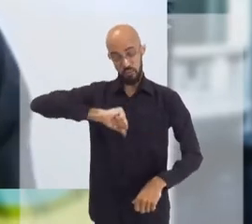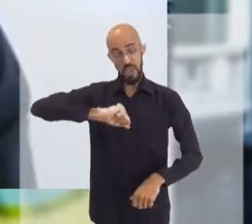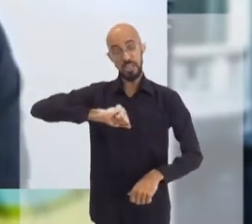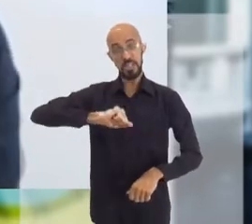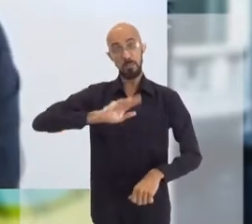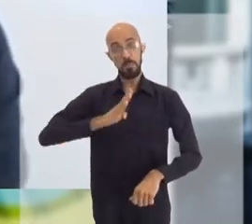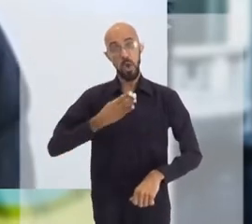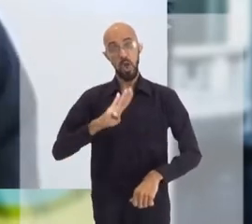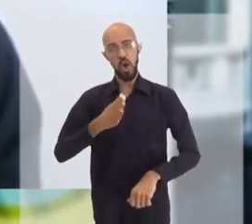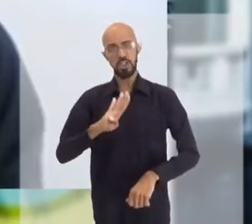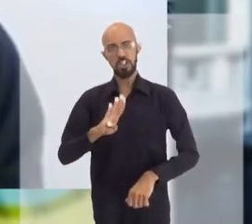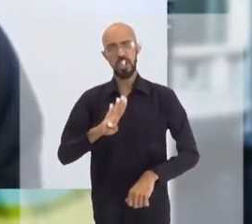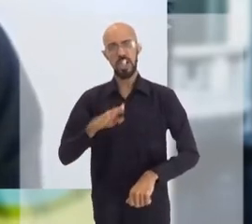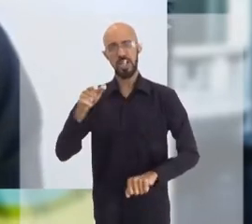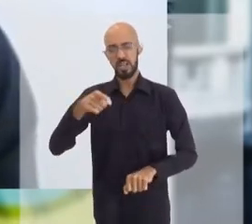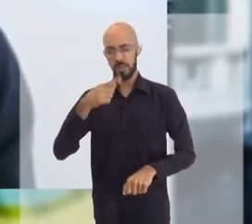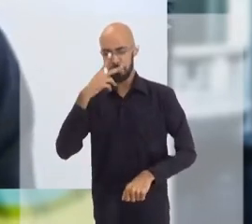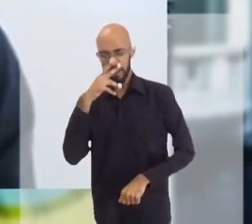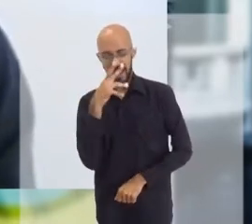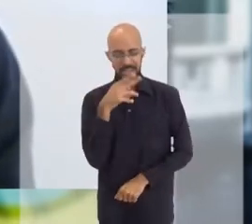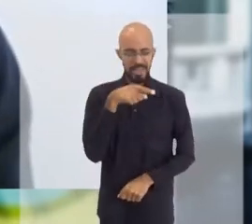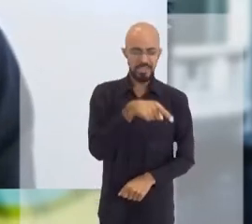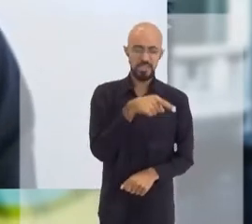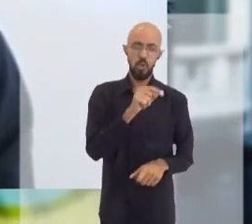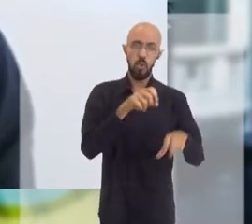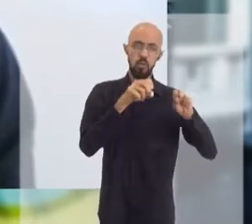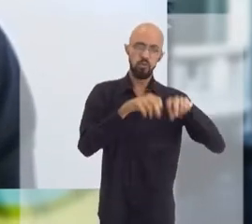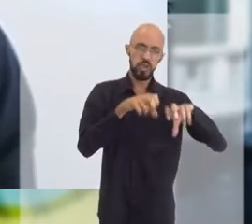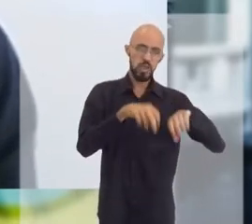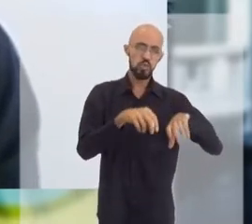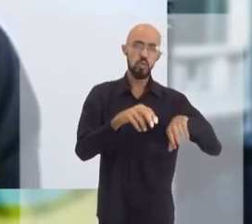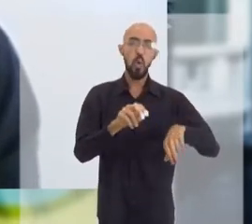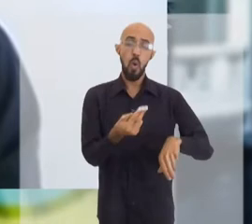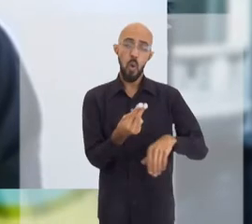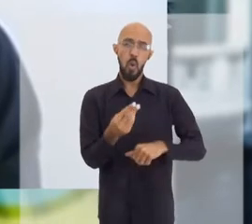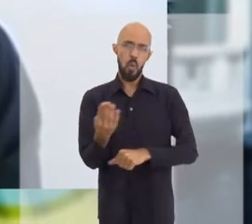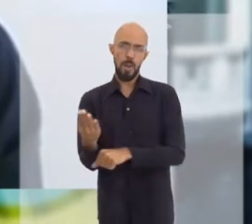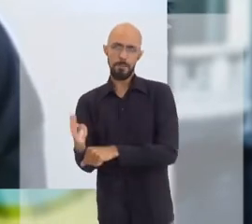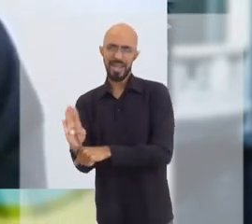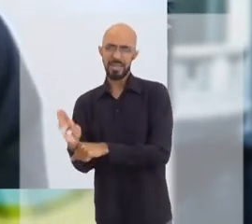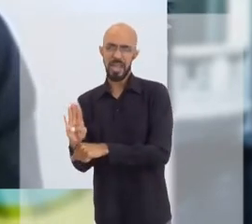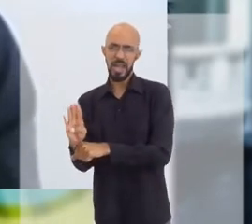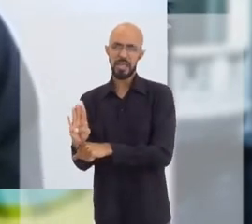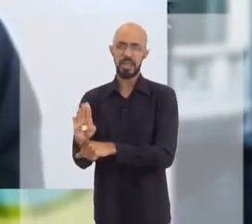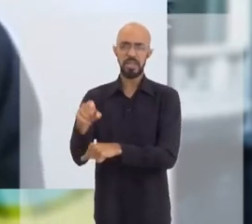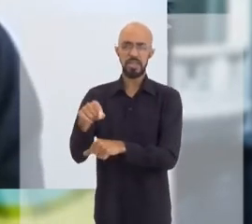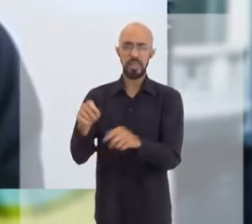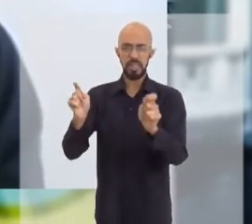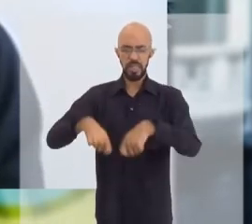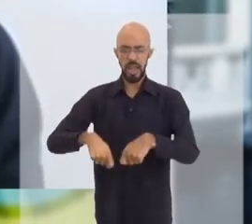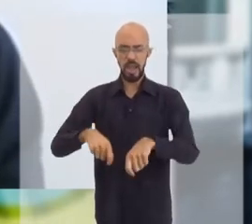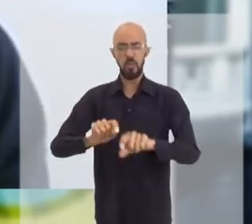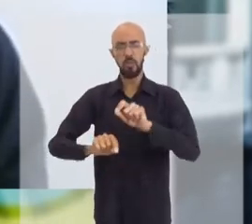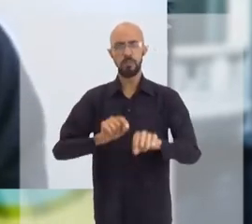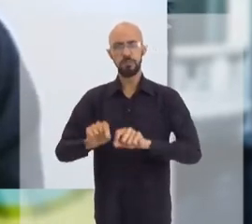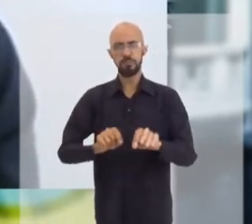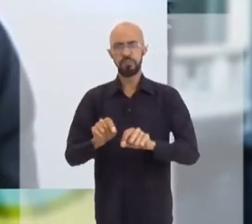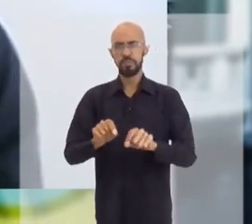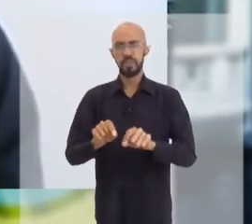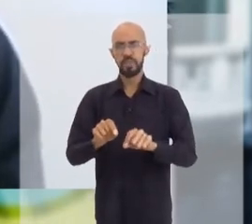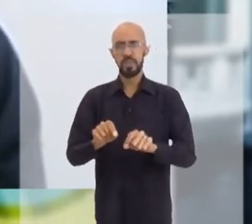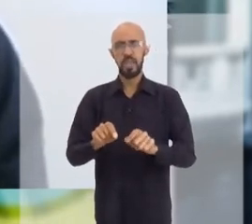que se pareça com aquele vírus ou com aquela bactéria que causa doenças, mas são suficientes, vamos dizer,